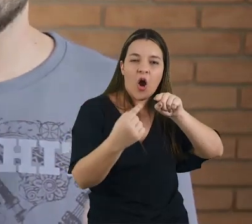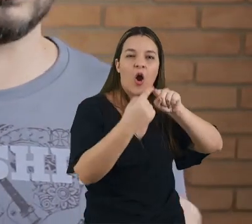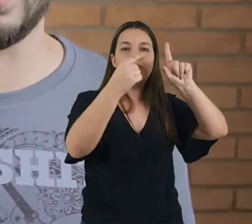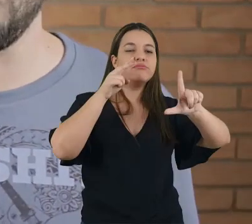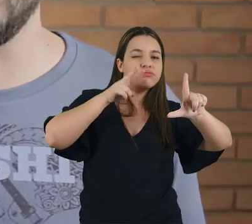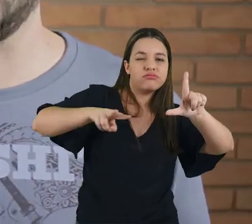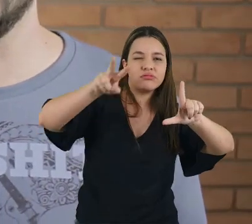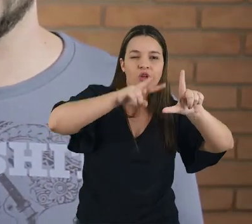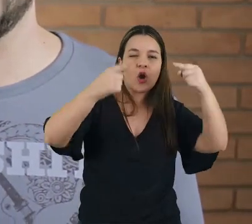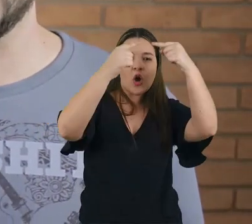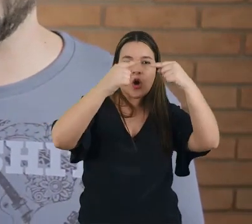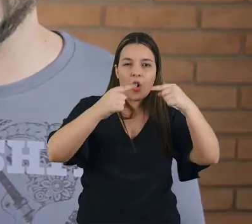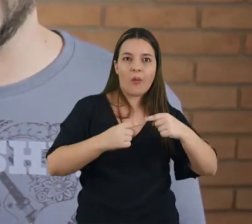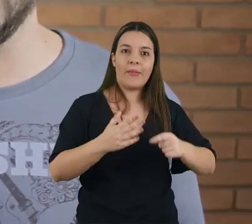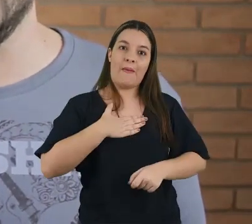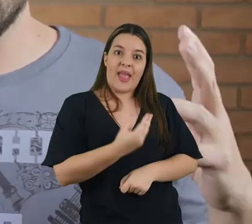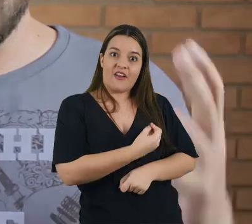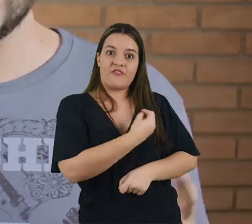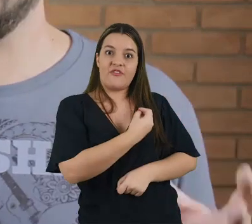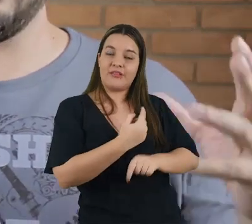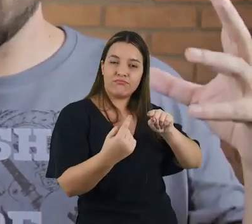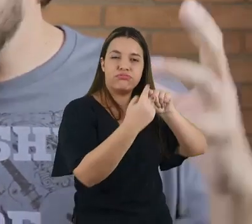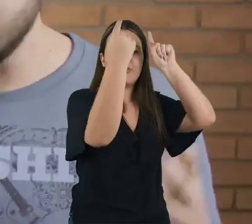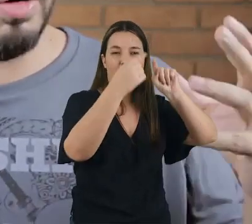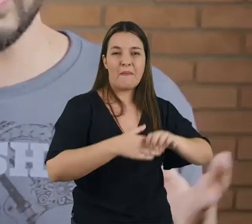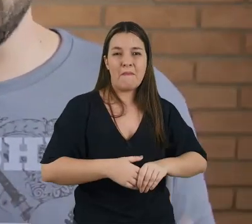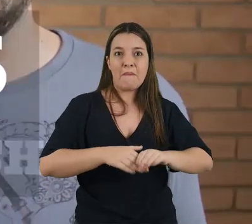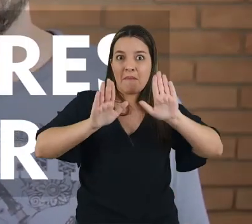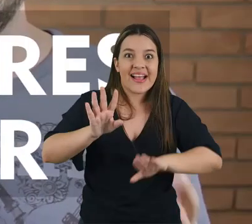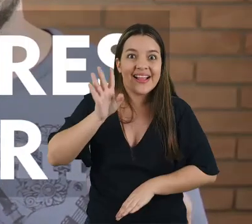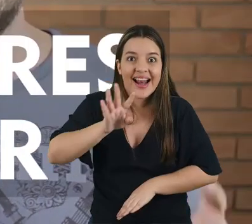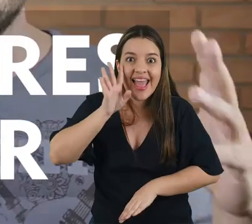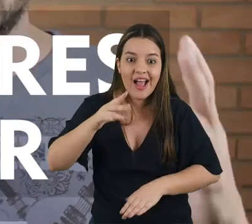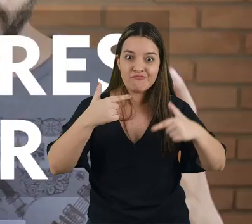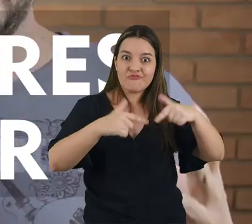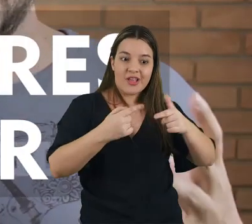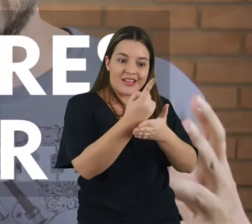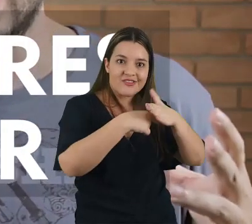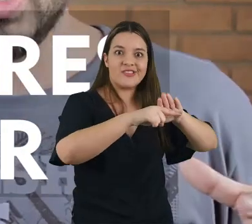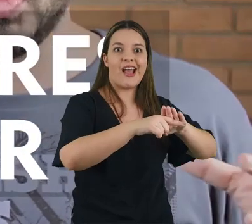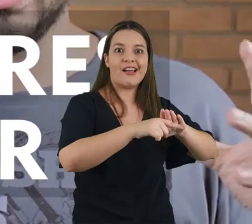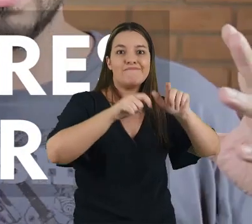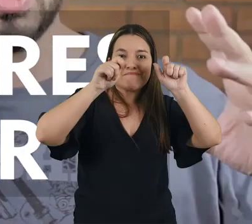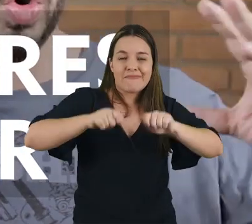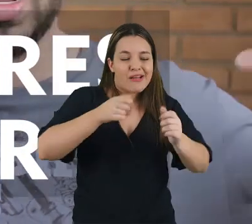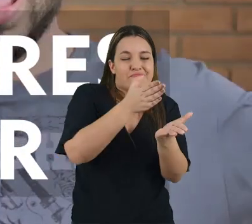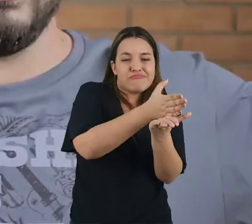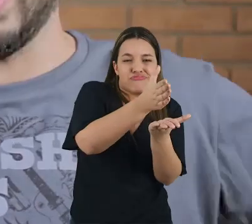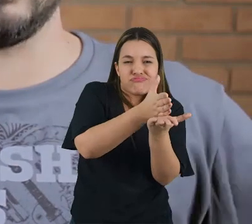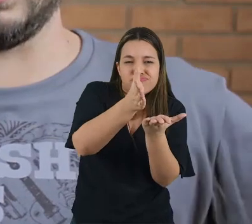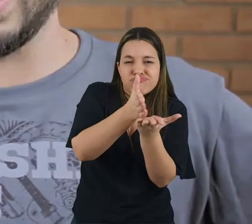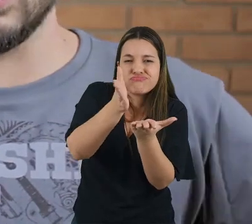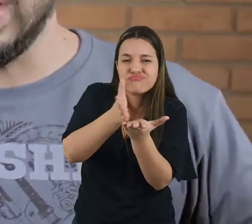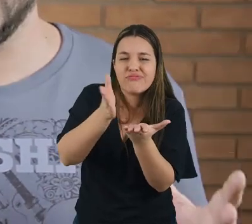associar a alguma outra coisa que existe na vida dela. A coisa mais legal, a mais legal mesmo de verdade de um designer é o superpoder dele de poder se colocar